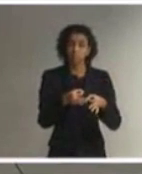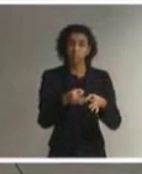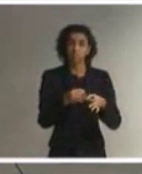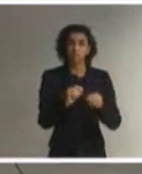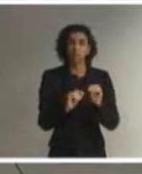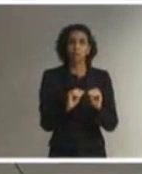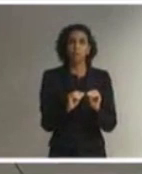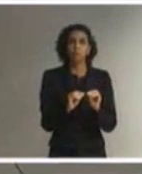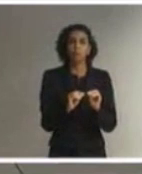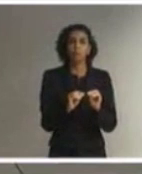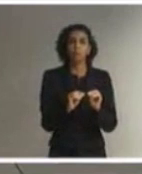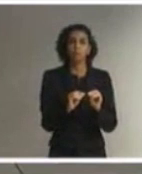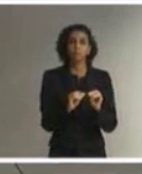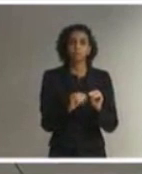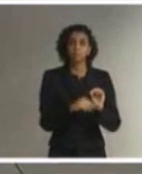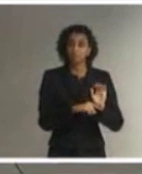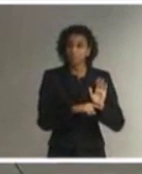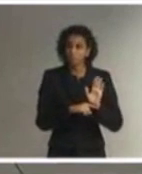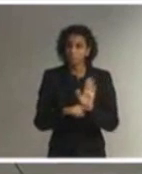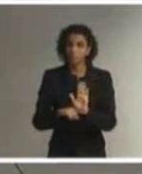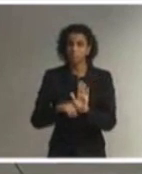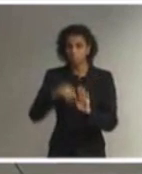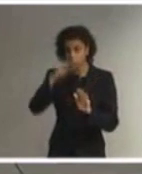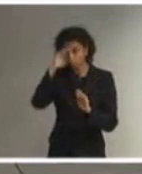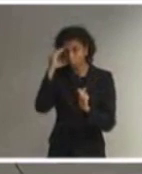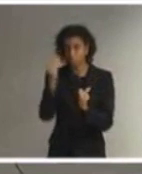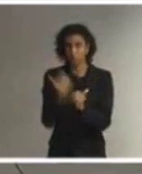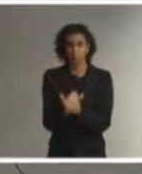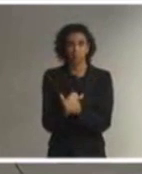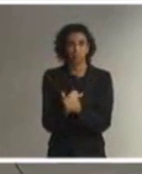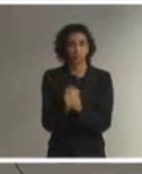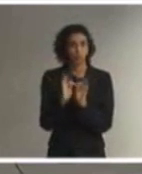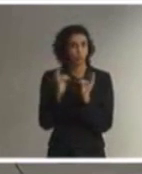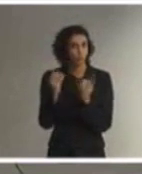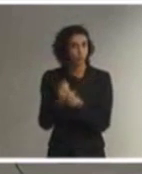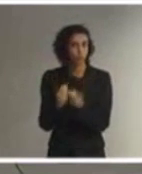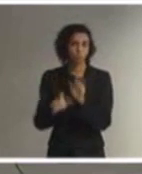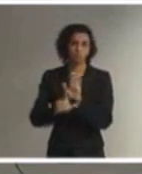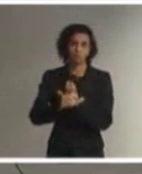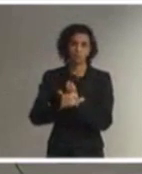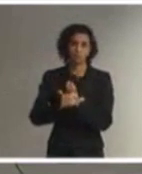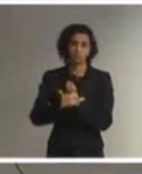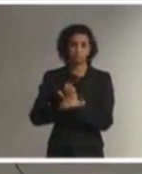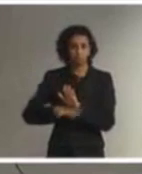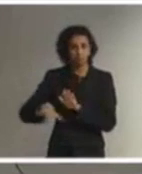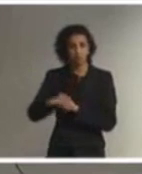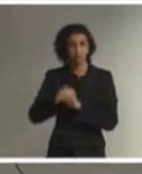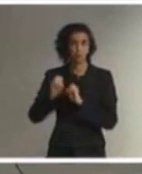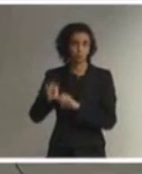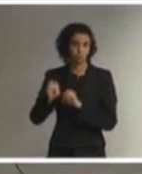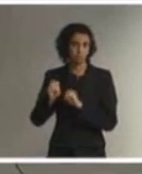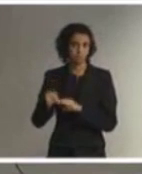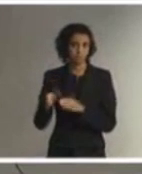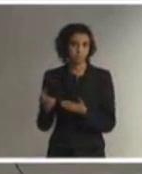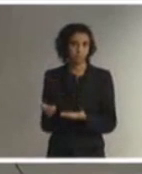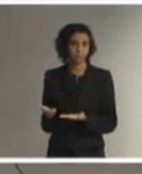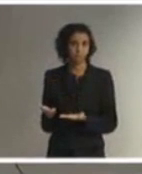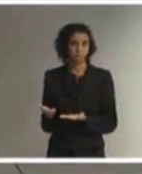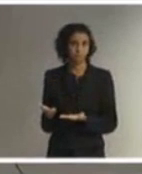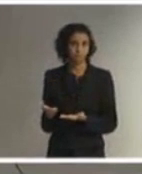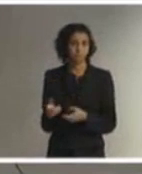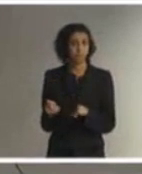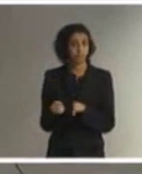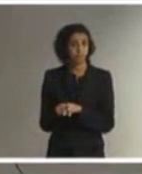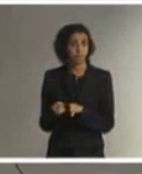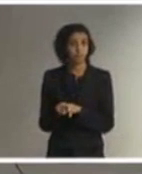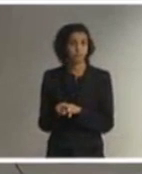condições de efetivar o isto que está na norma relativa à educação, efetivamente, na